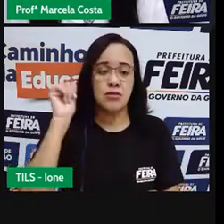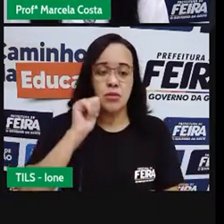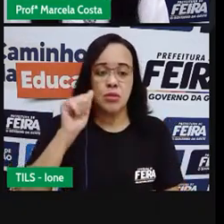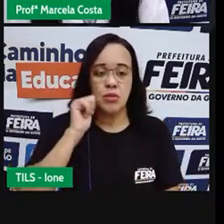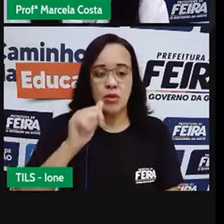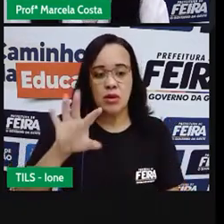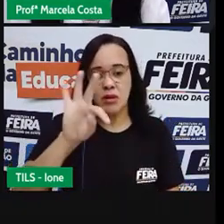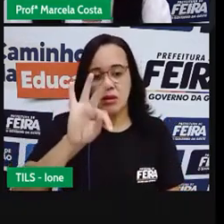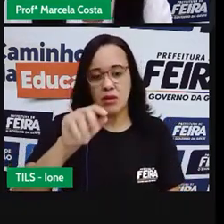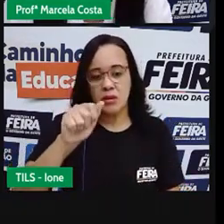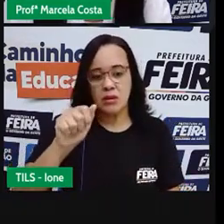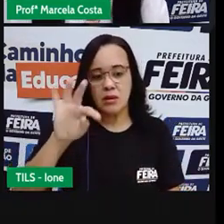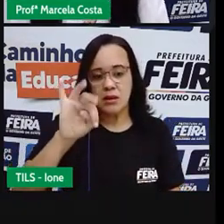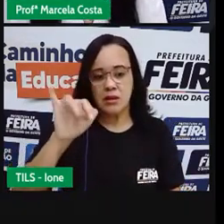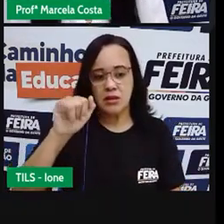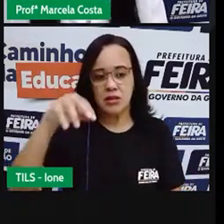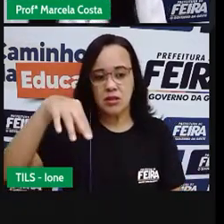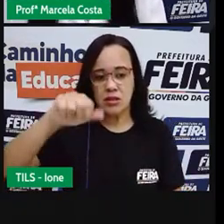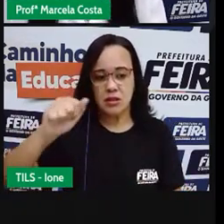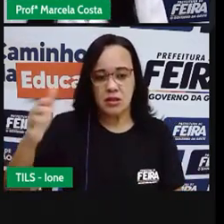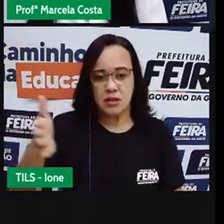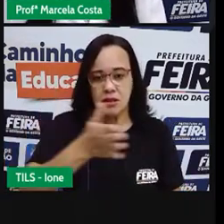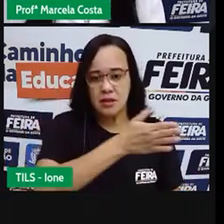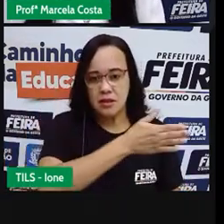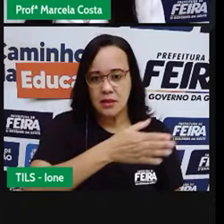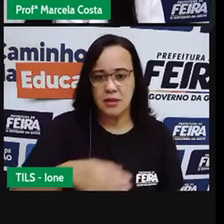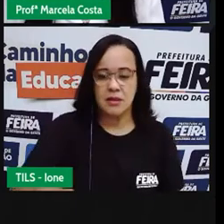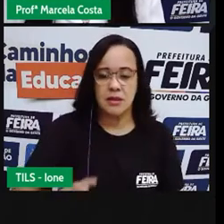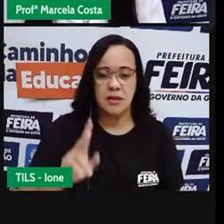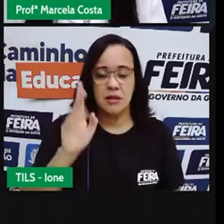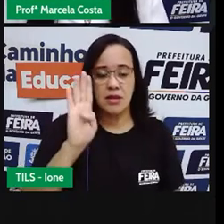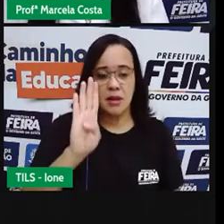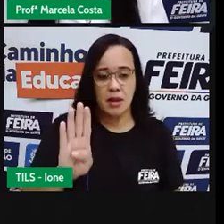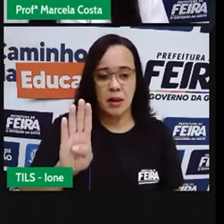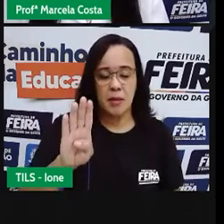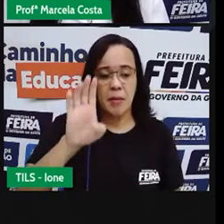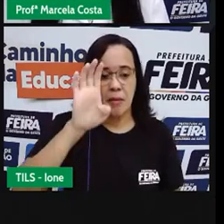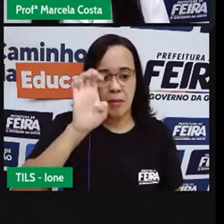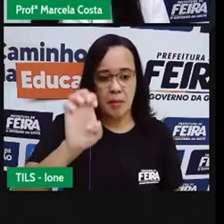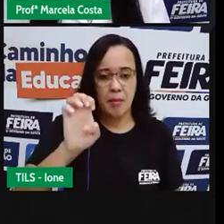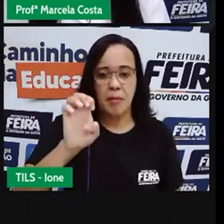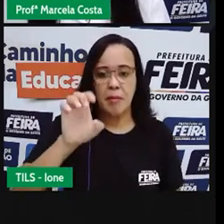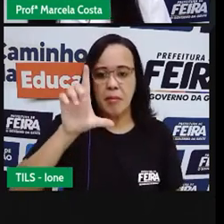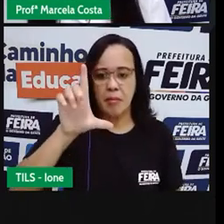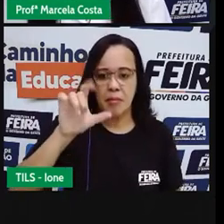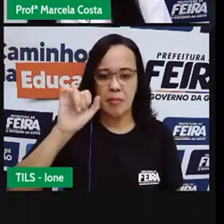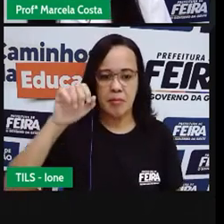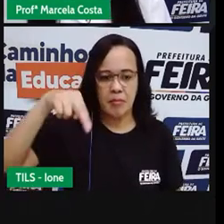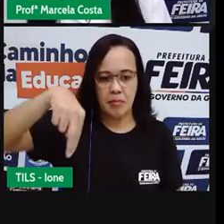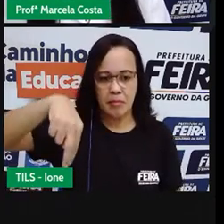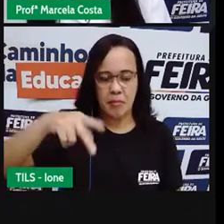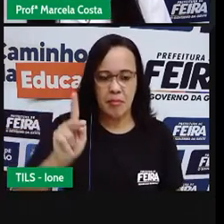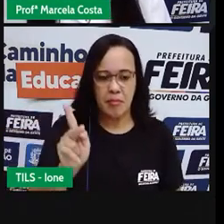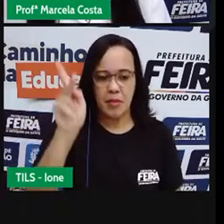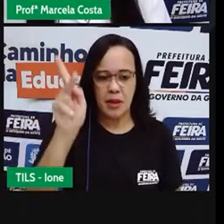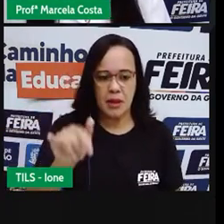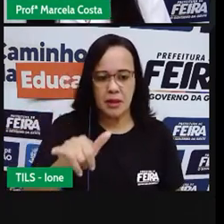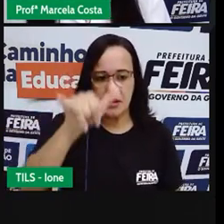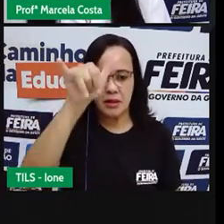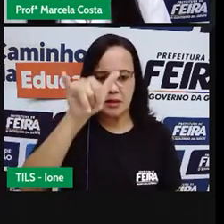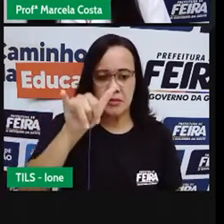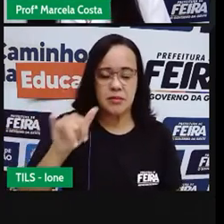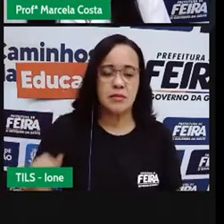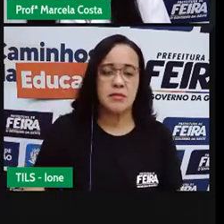E mostra pra gente, crianças Características Observem que ela foi ali